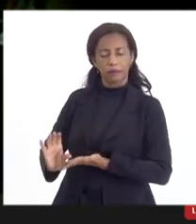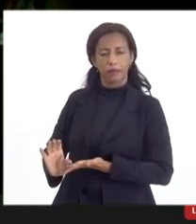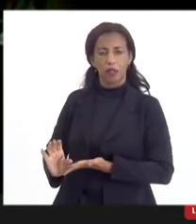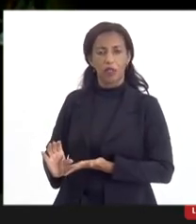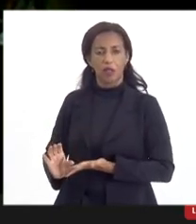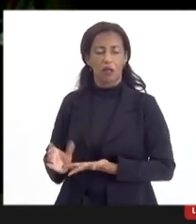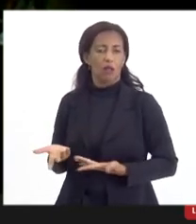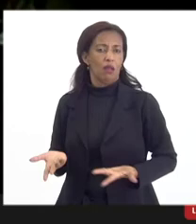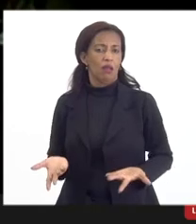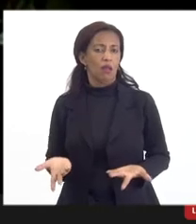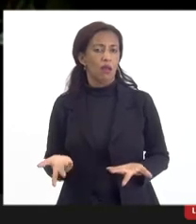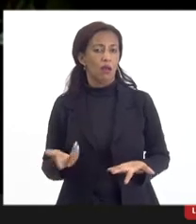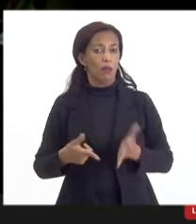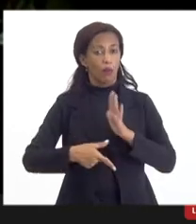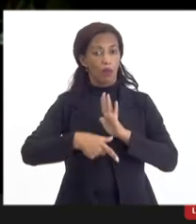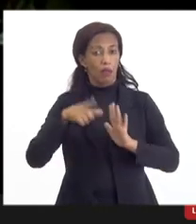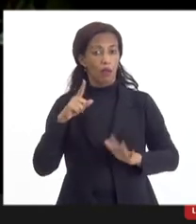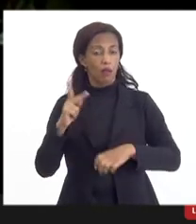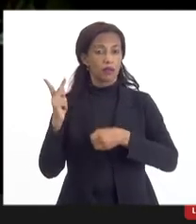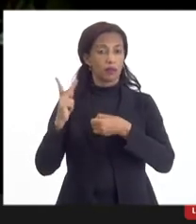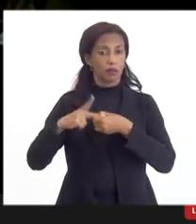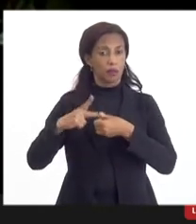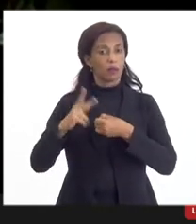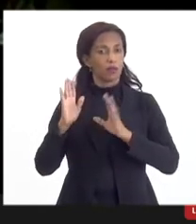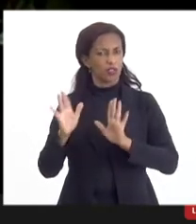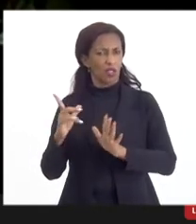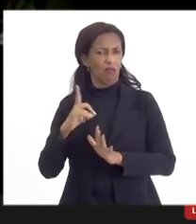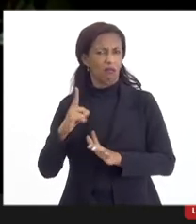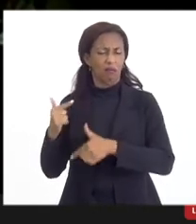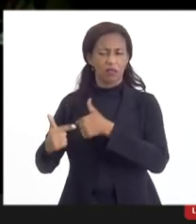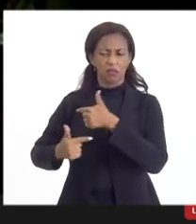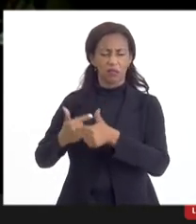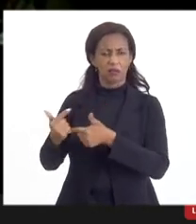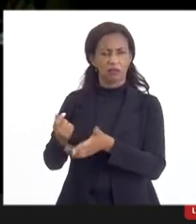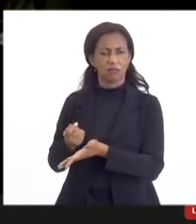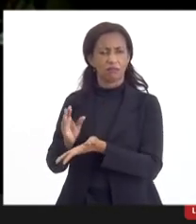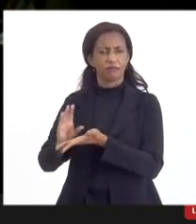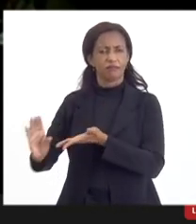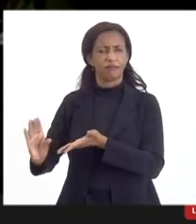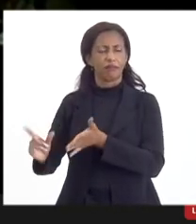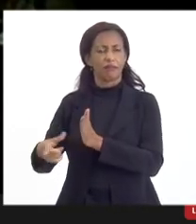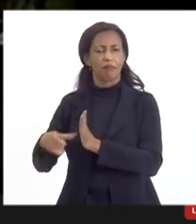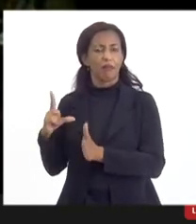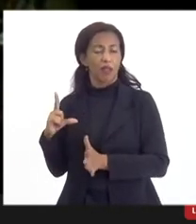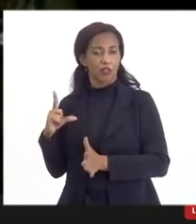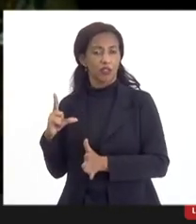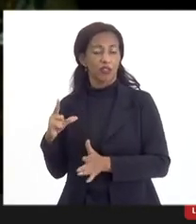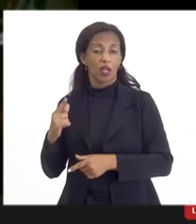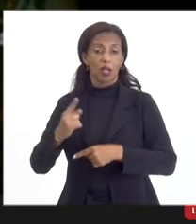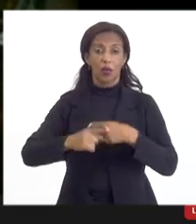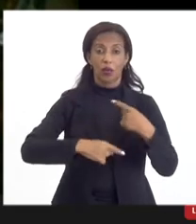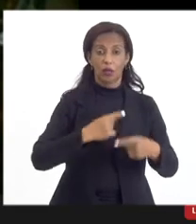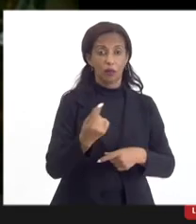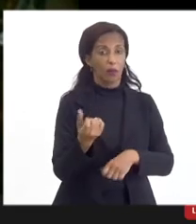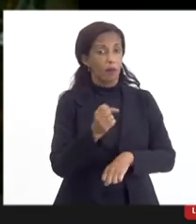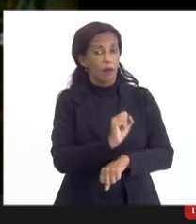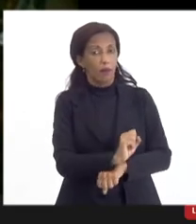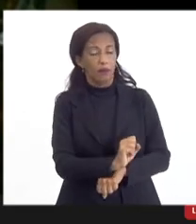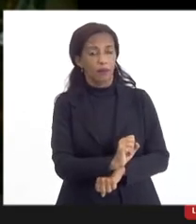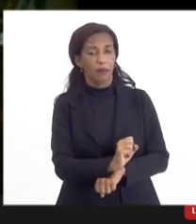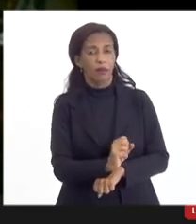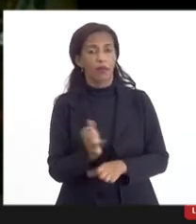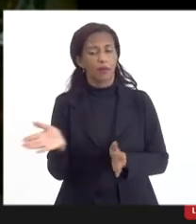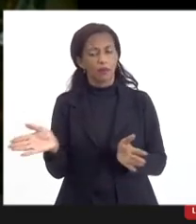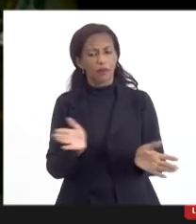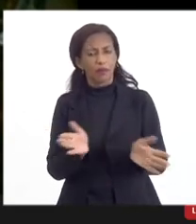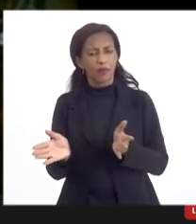fluxo de caixa, porque antes a Petrobras fazia isso, a Petrobras antecipava o fluxo de caixa no tempo do monopólio, depois parou de fazer, então,